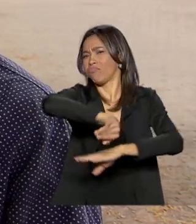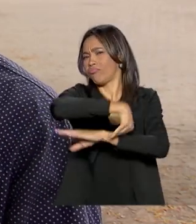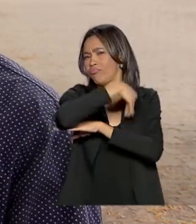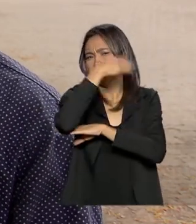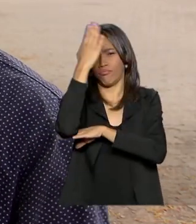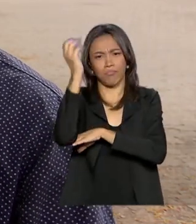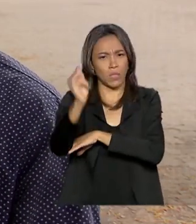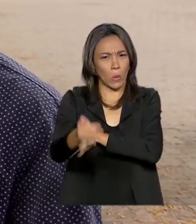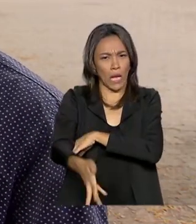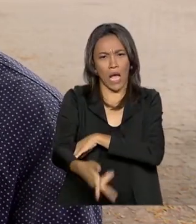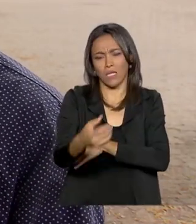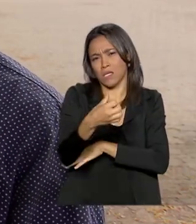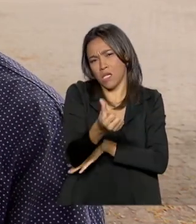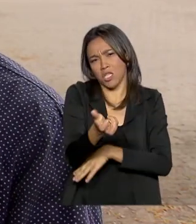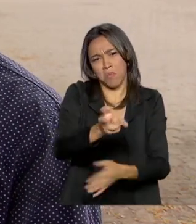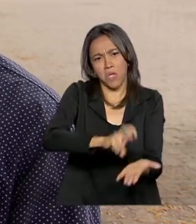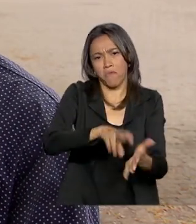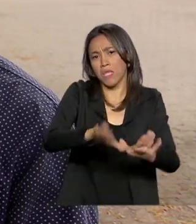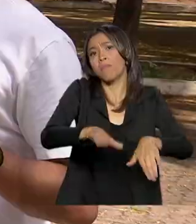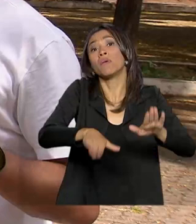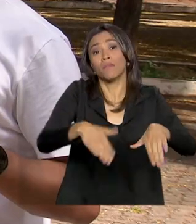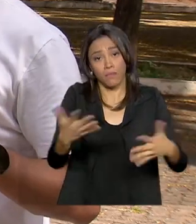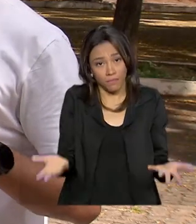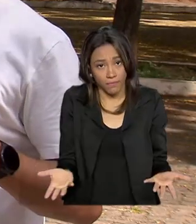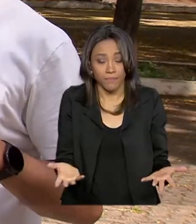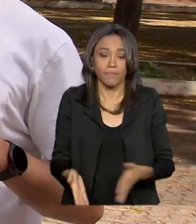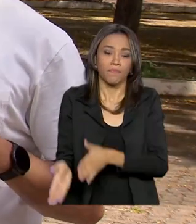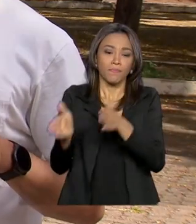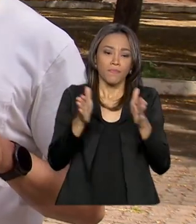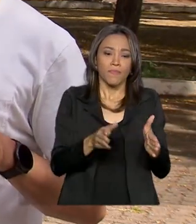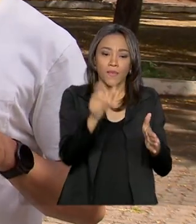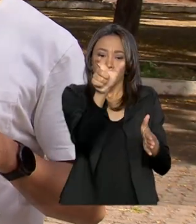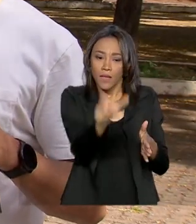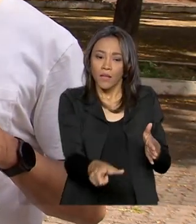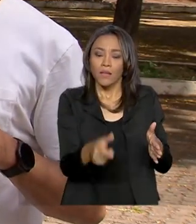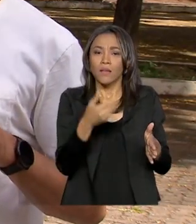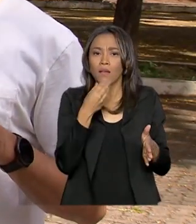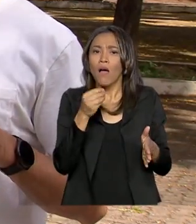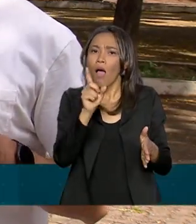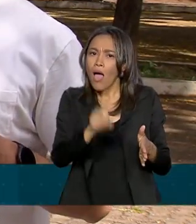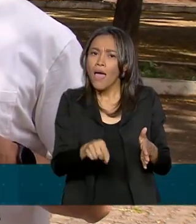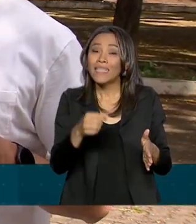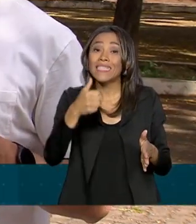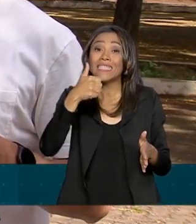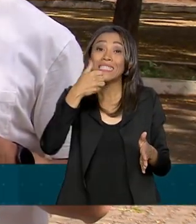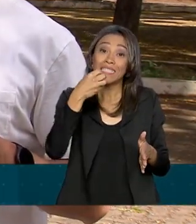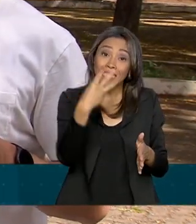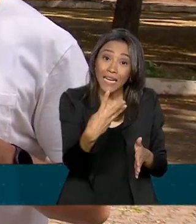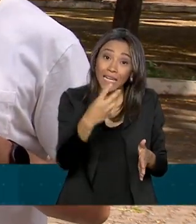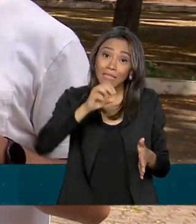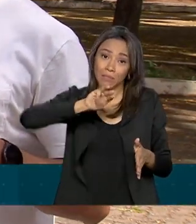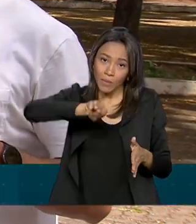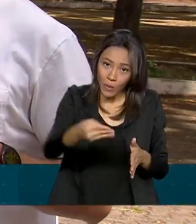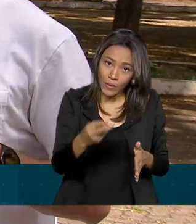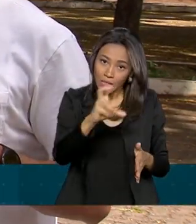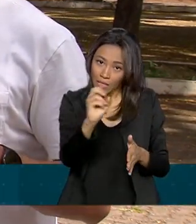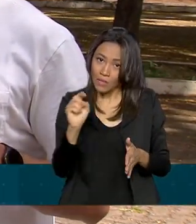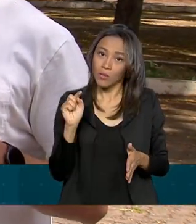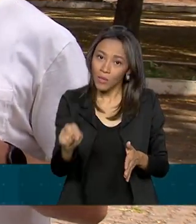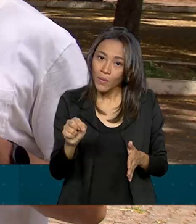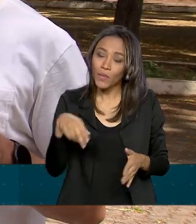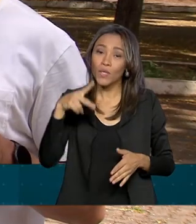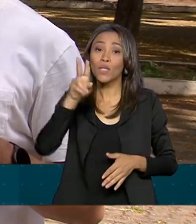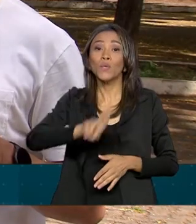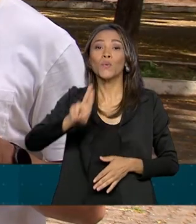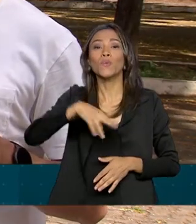sete horas da manhã, depende como estiver o movimento. Ives está entre as mais de três milhões e meio de pessoas que têm o veículo como